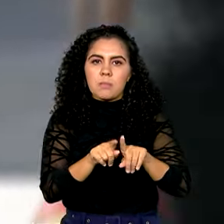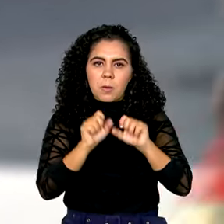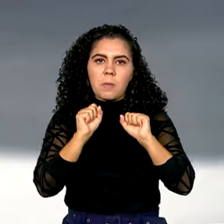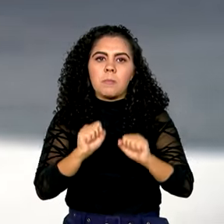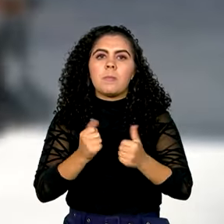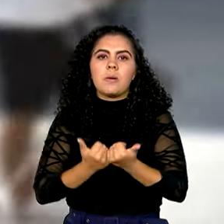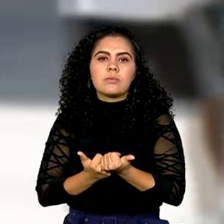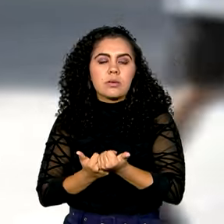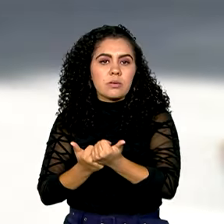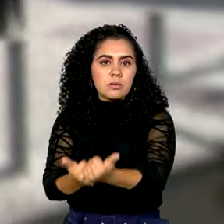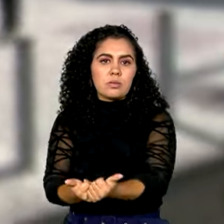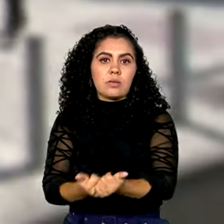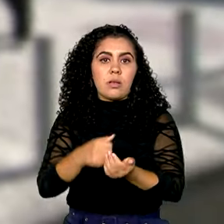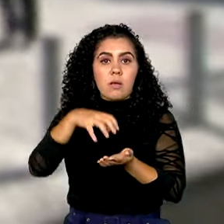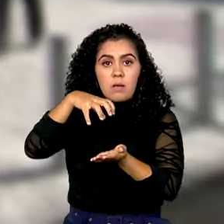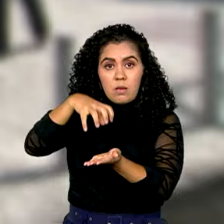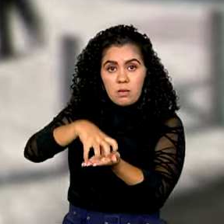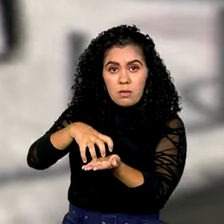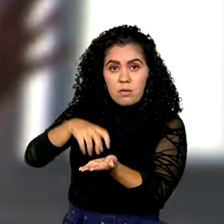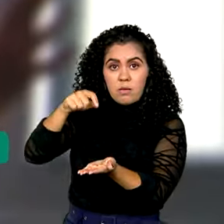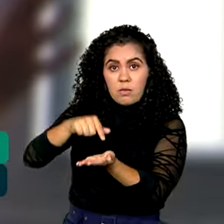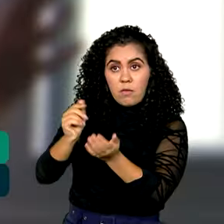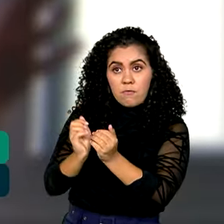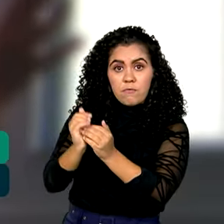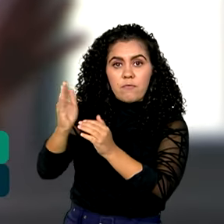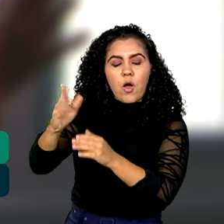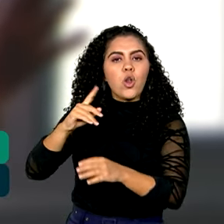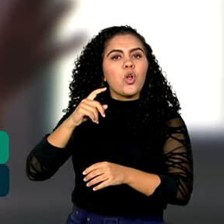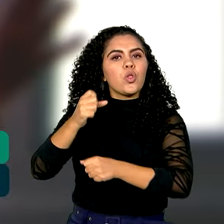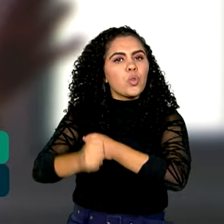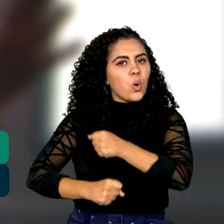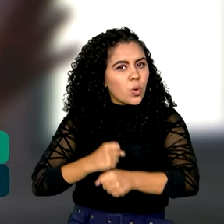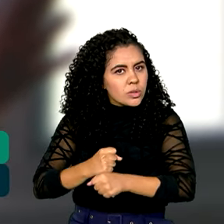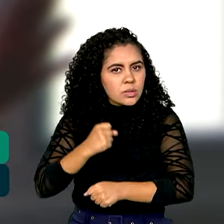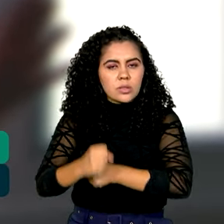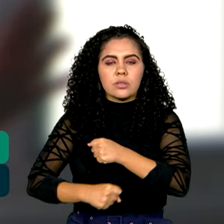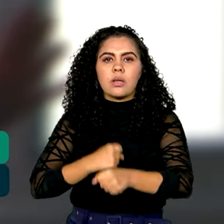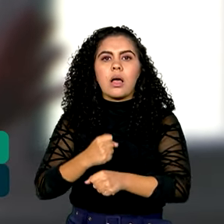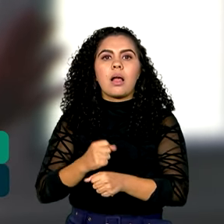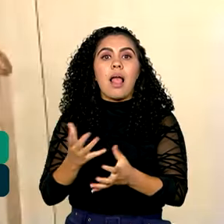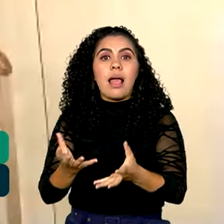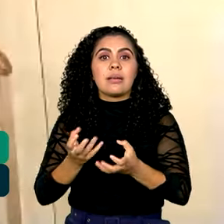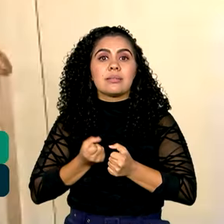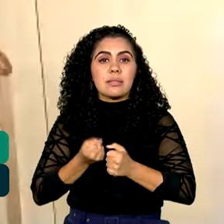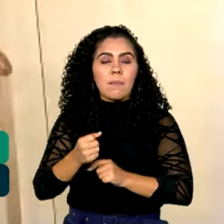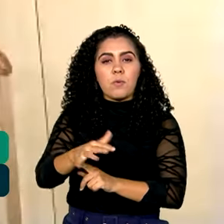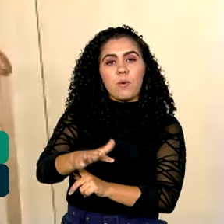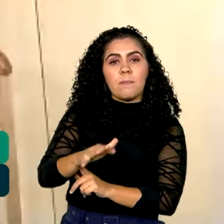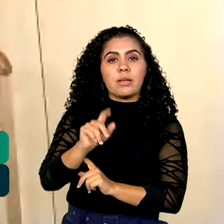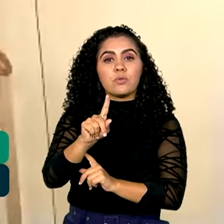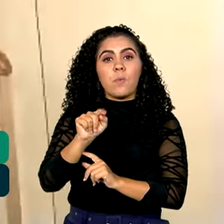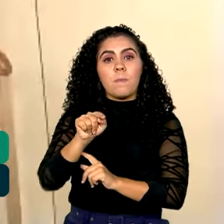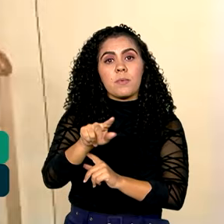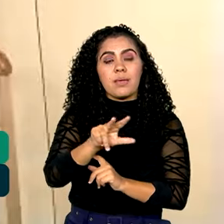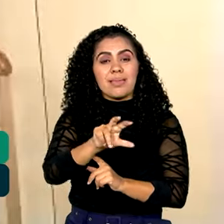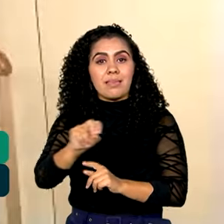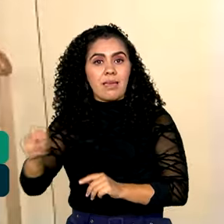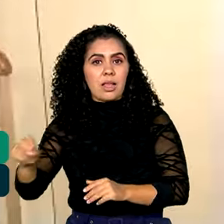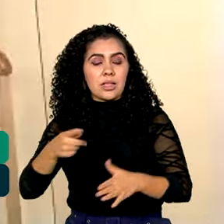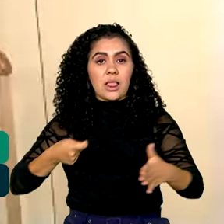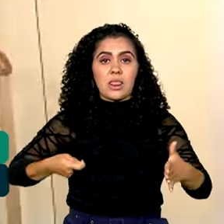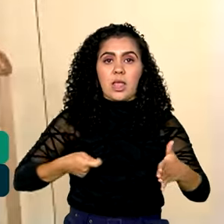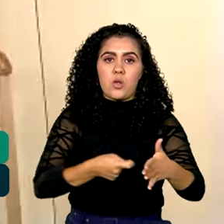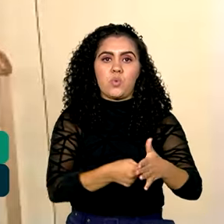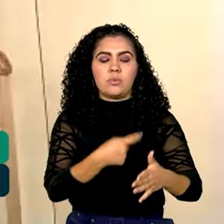Os escritórios no exterior recebem todos os anos uma média de 1.500 denúncias. Qualquer vítima brasileira de